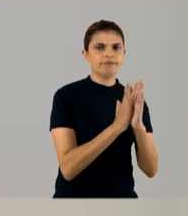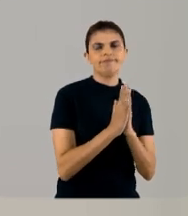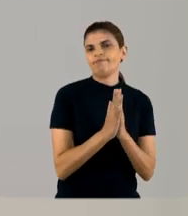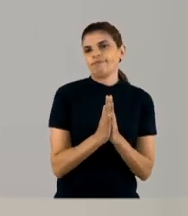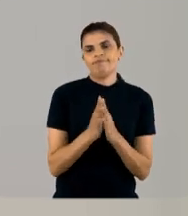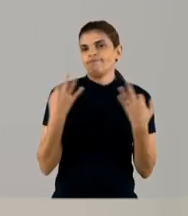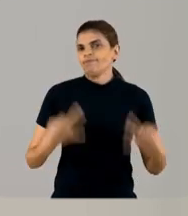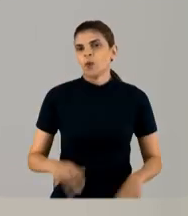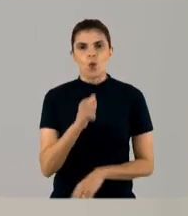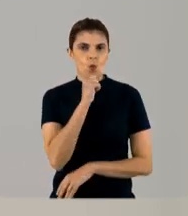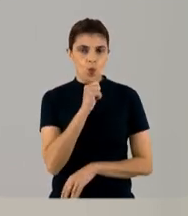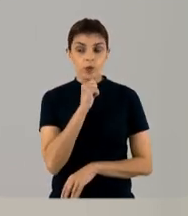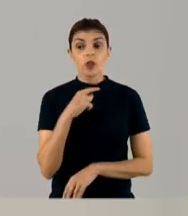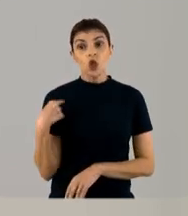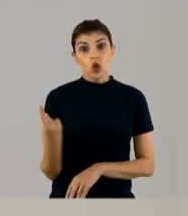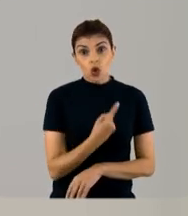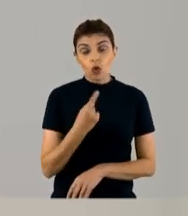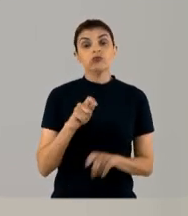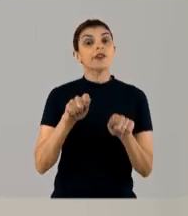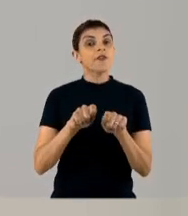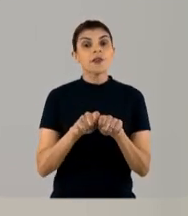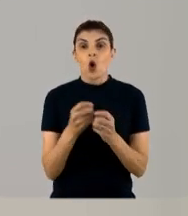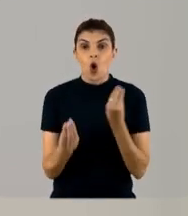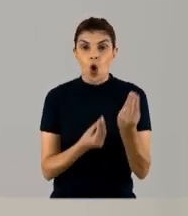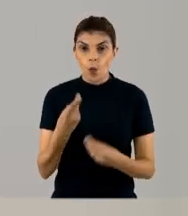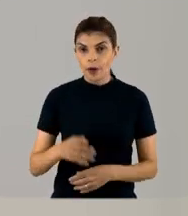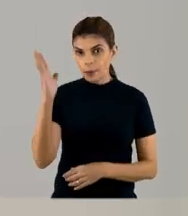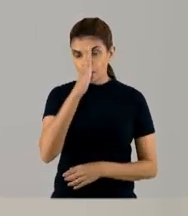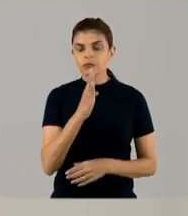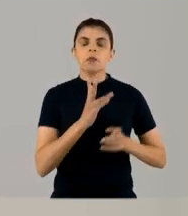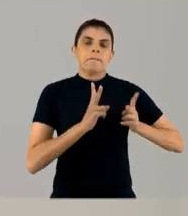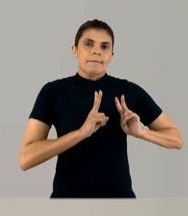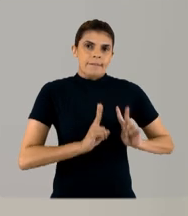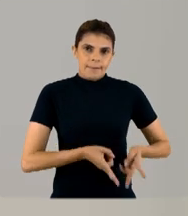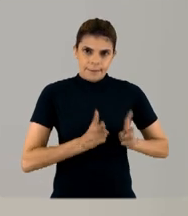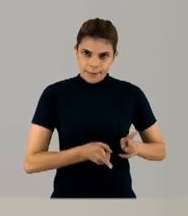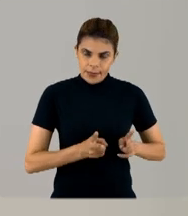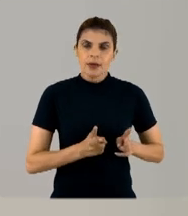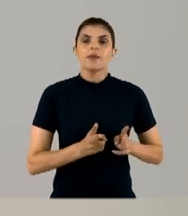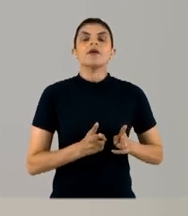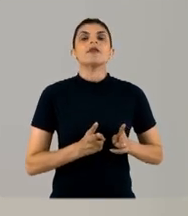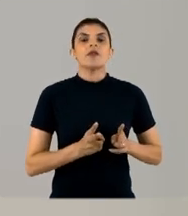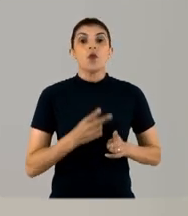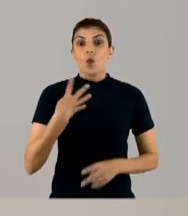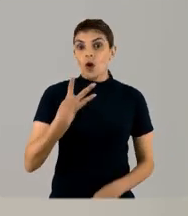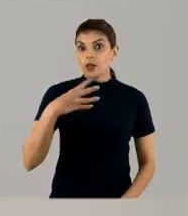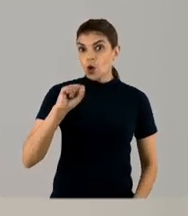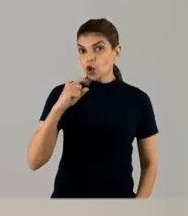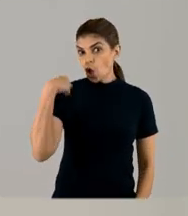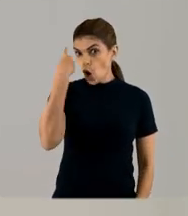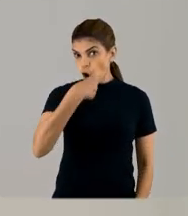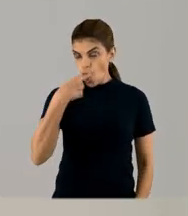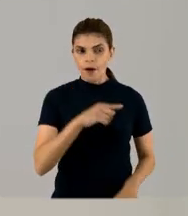improvável. Então, o que a gente está fazendo é manter, como a Adriana disse, em 48